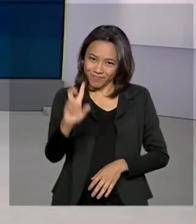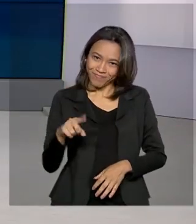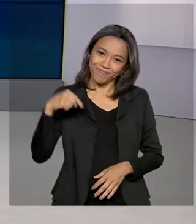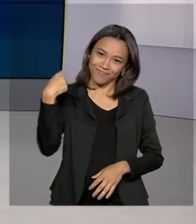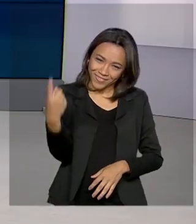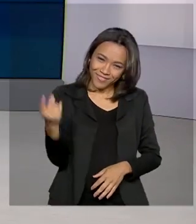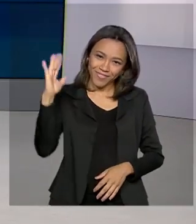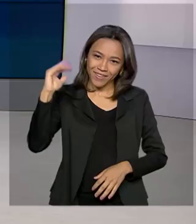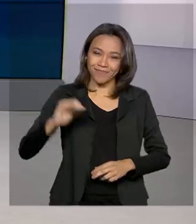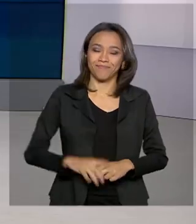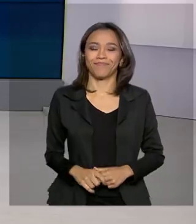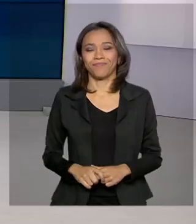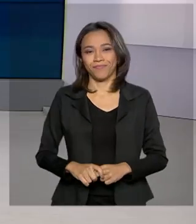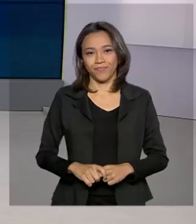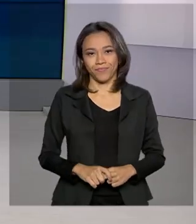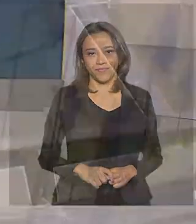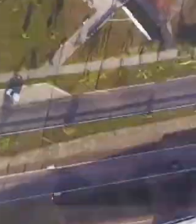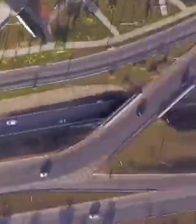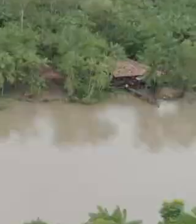próxima edição. Até lá!